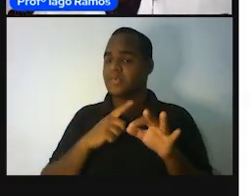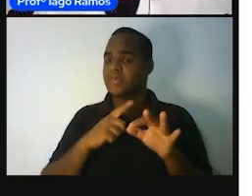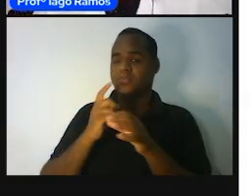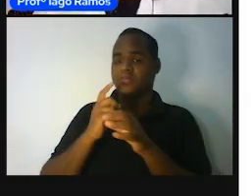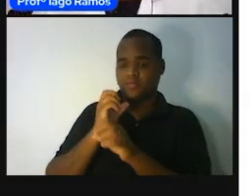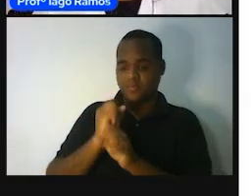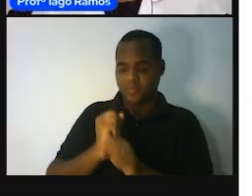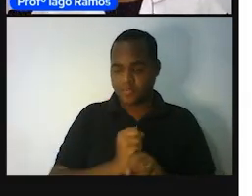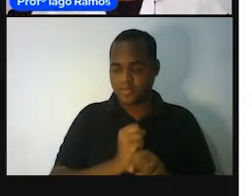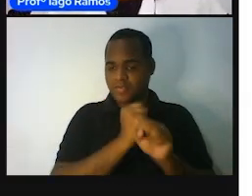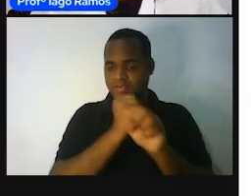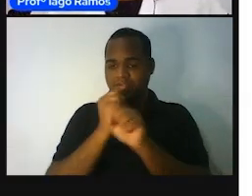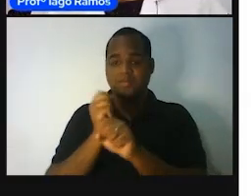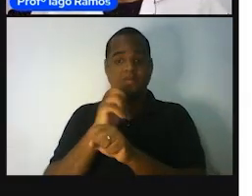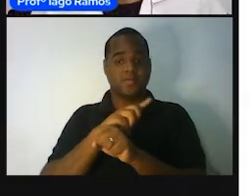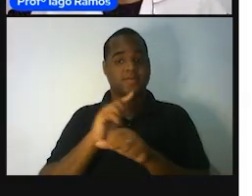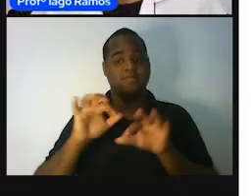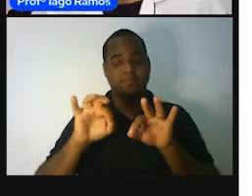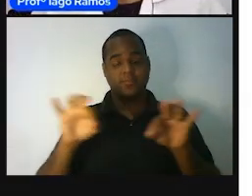vários tipos